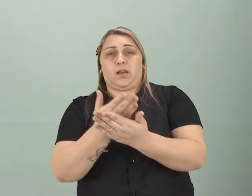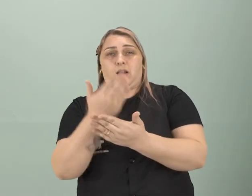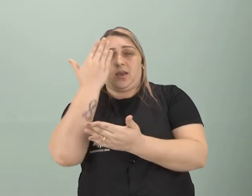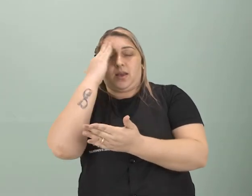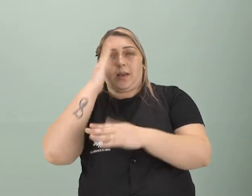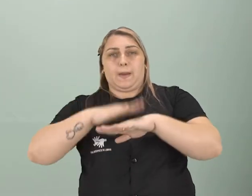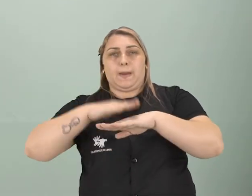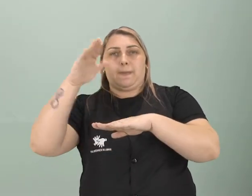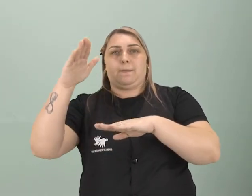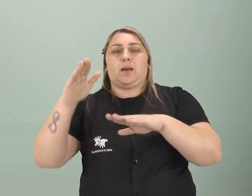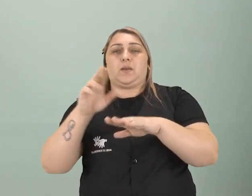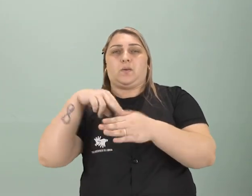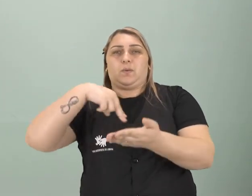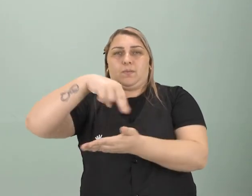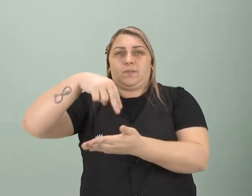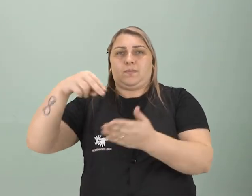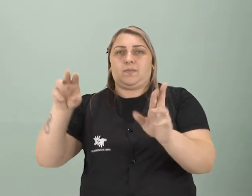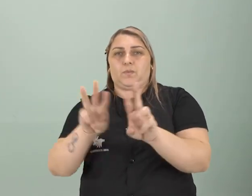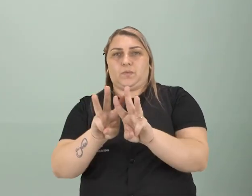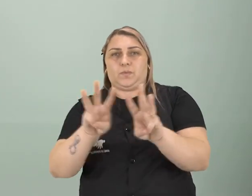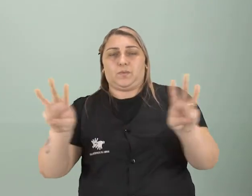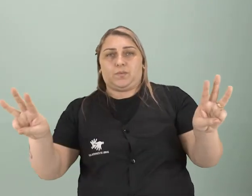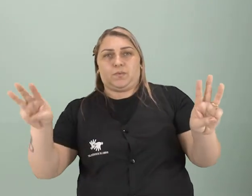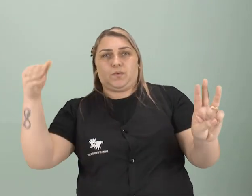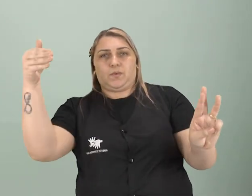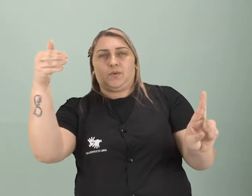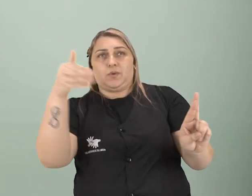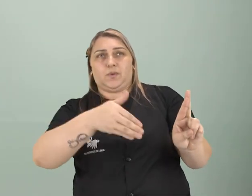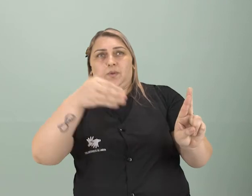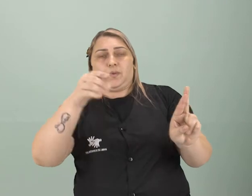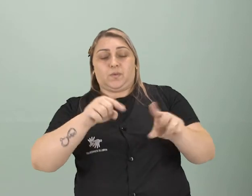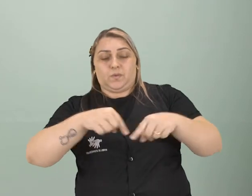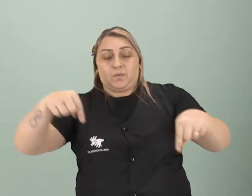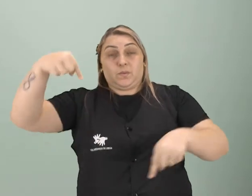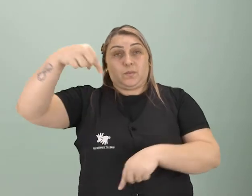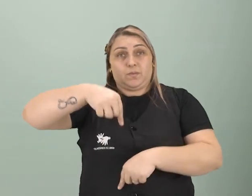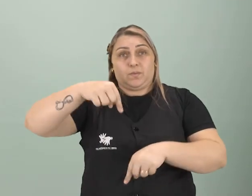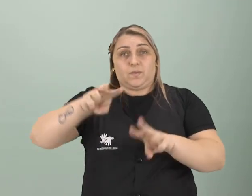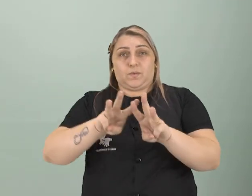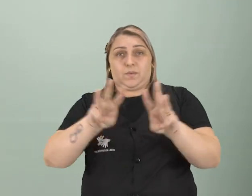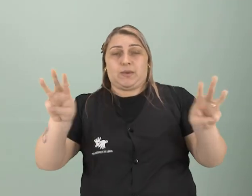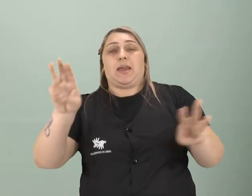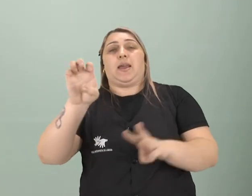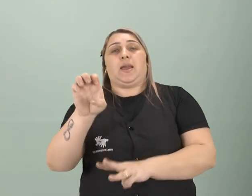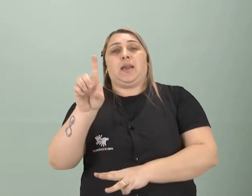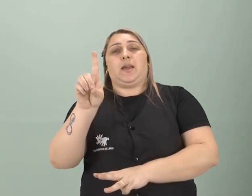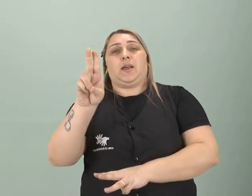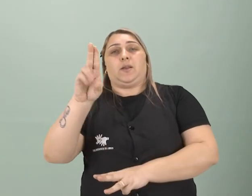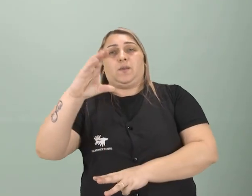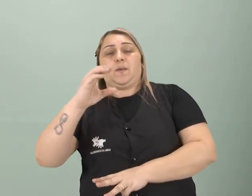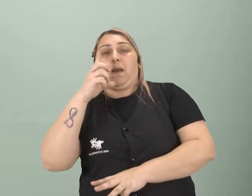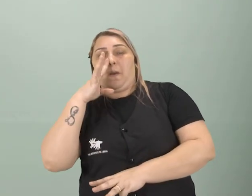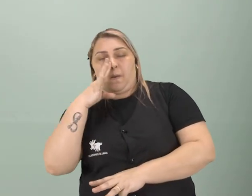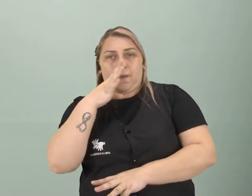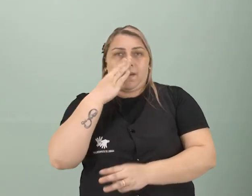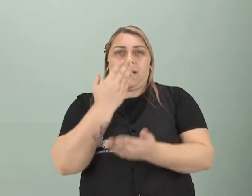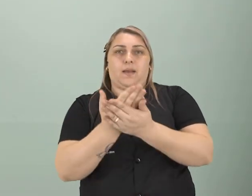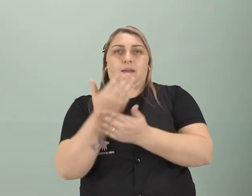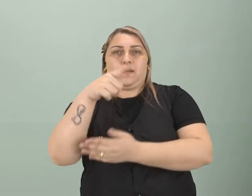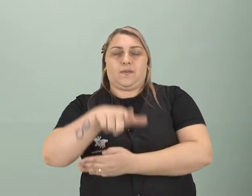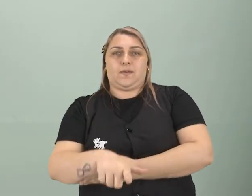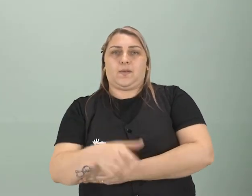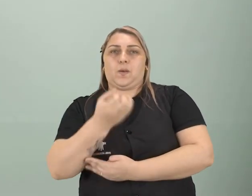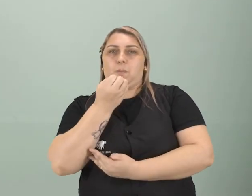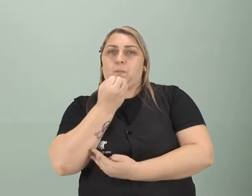entender mais um pouquinho sobre dança, acesse os nossos referenciais, vai lá na plataforma Eduque, assista novamente essa aula.